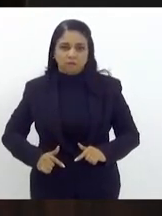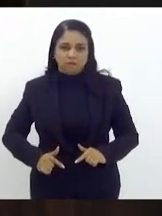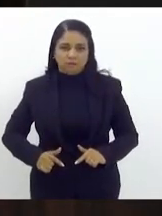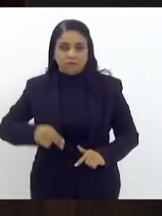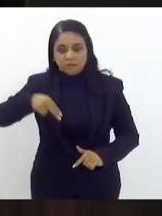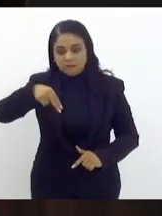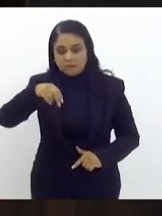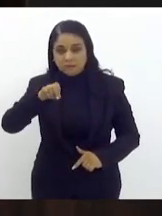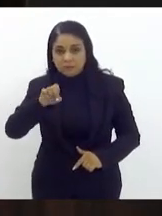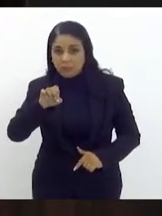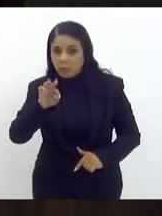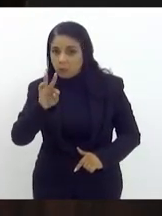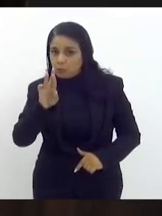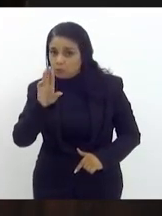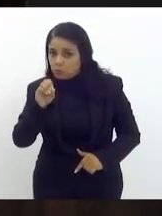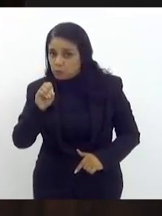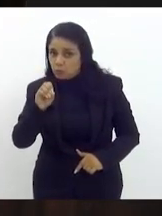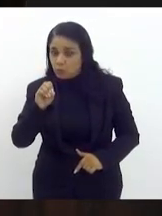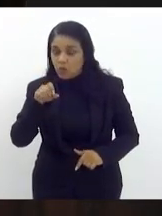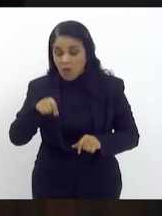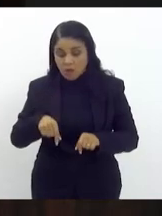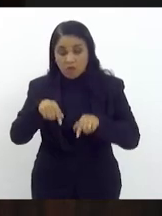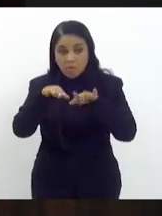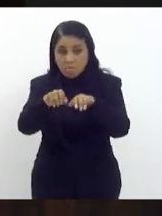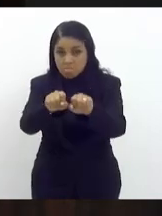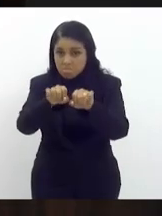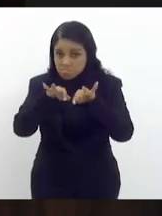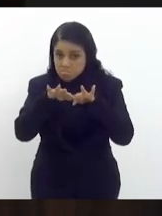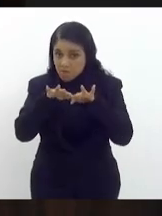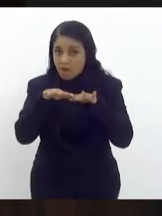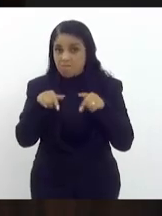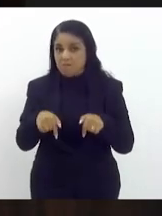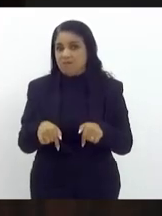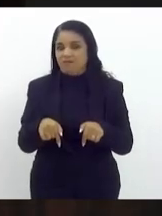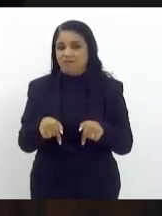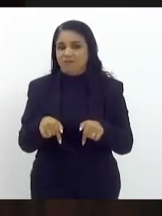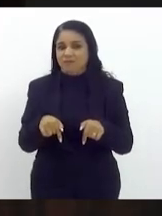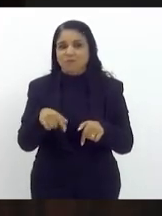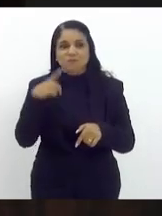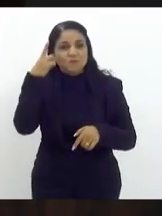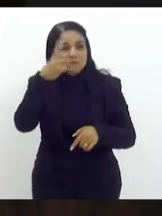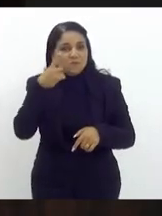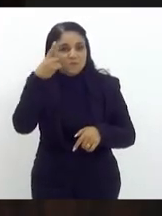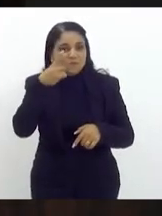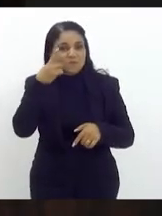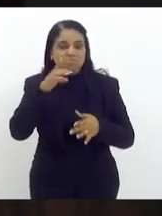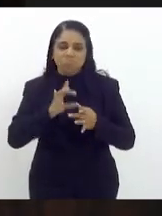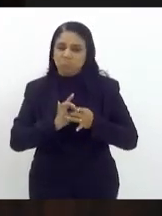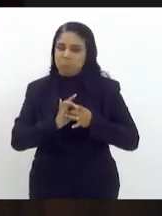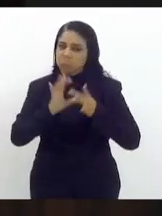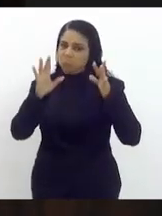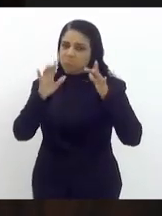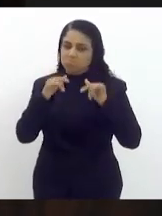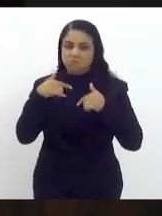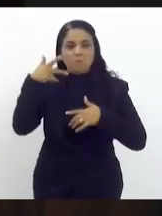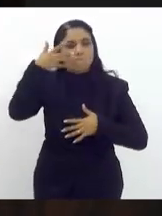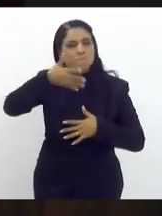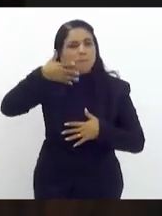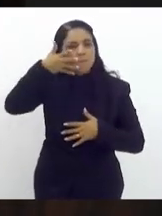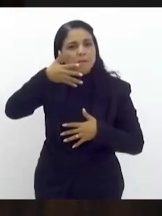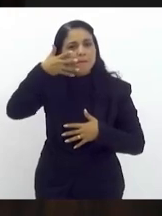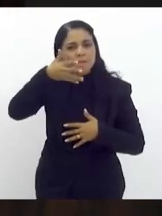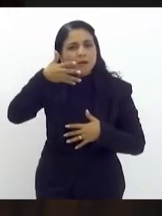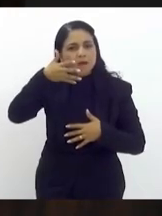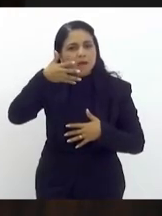é aqui é o parlamento e os parlamentares eles têm a autonomia de falar e de